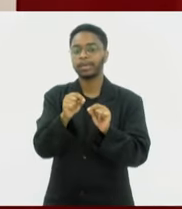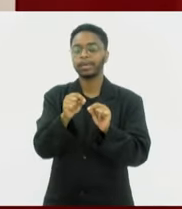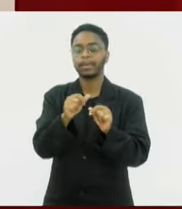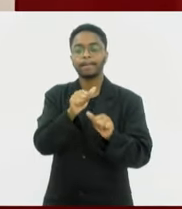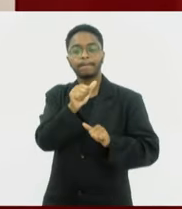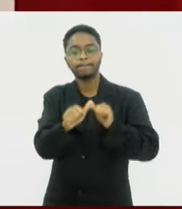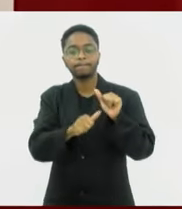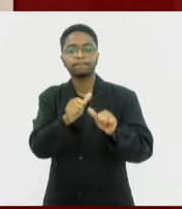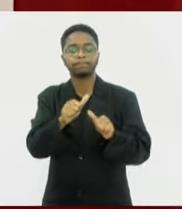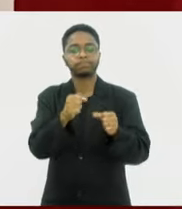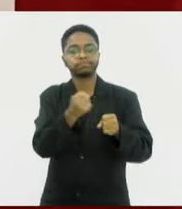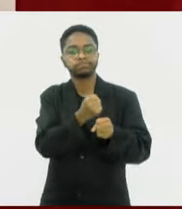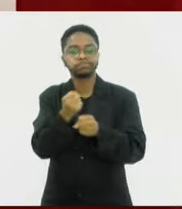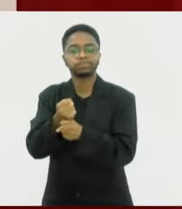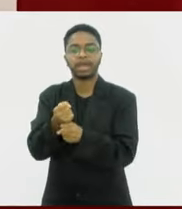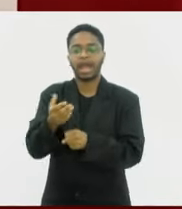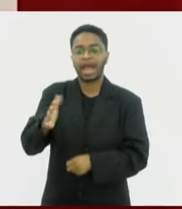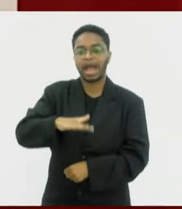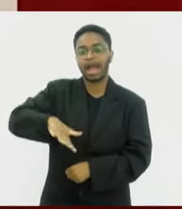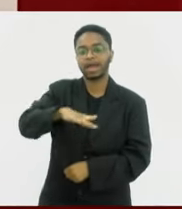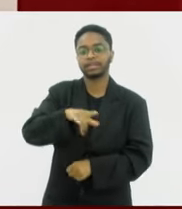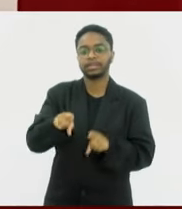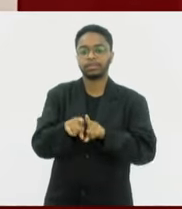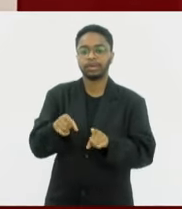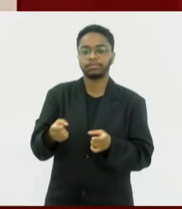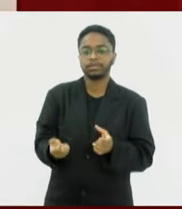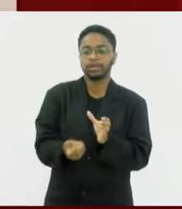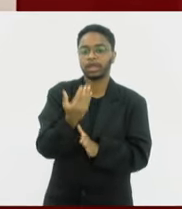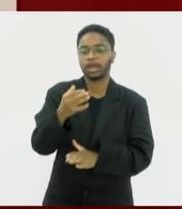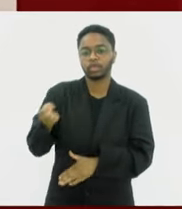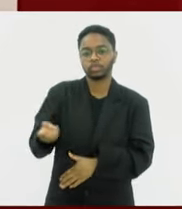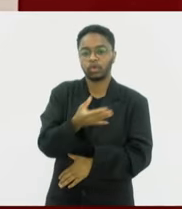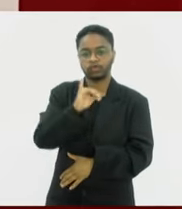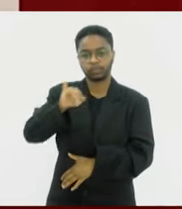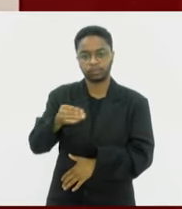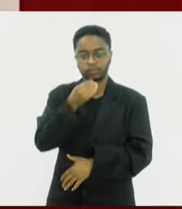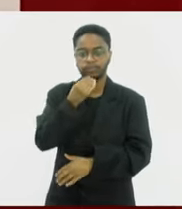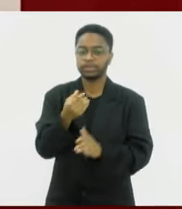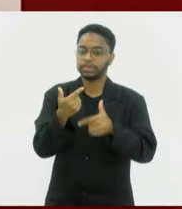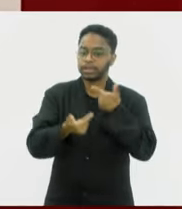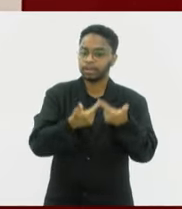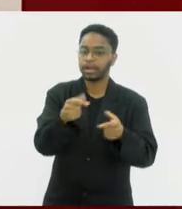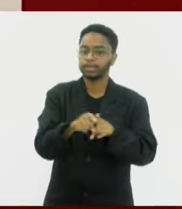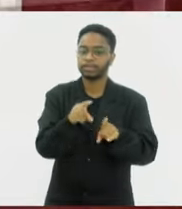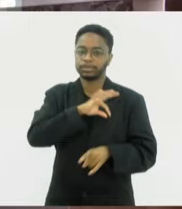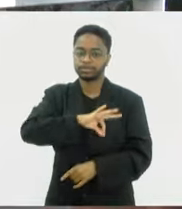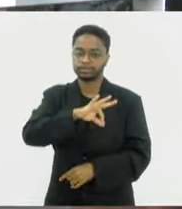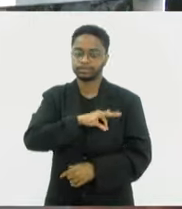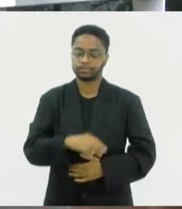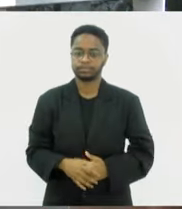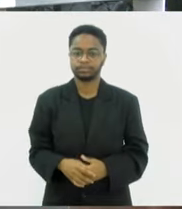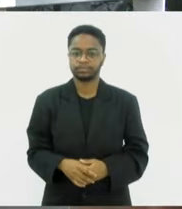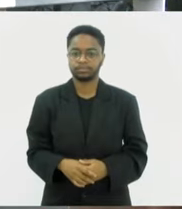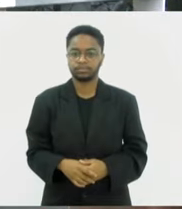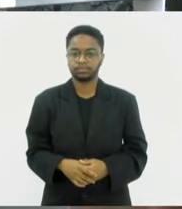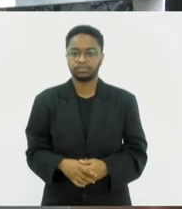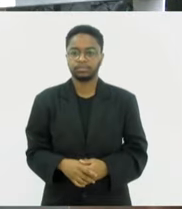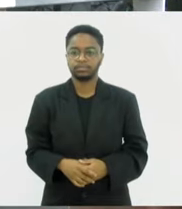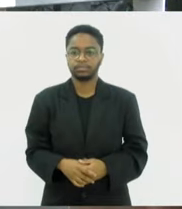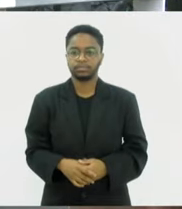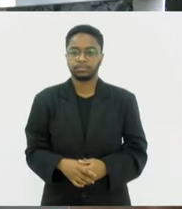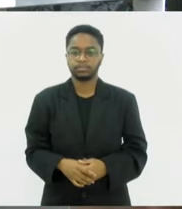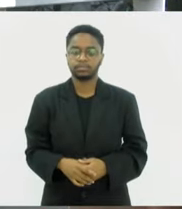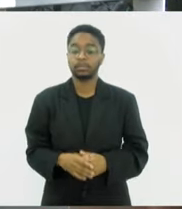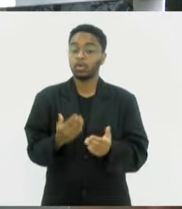do setor e novas oportunidades de emprego e geração de renda. Bom, e com a